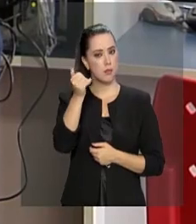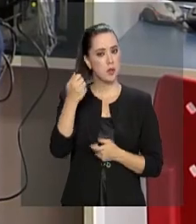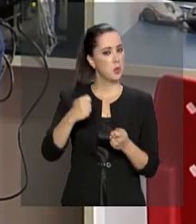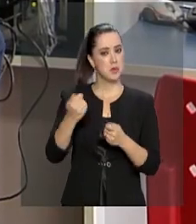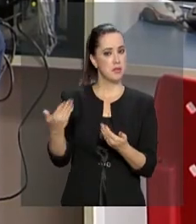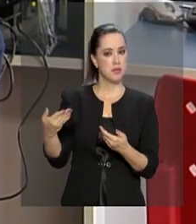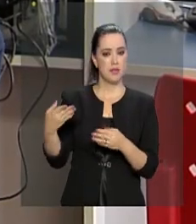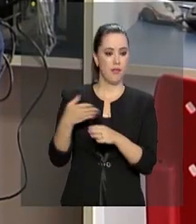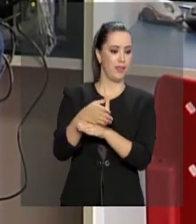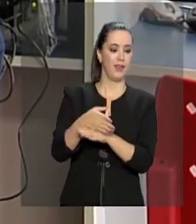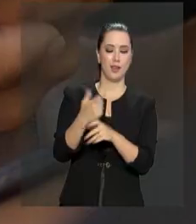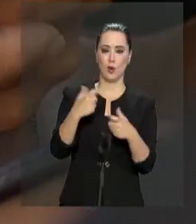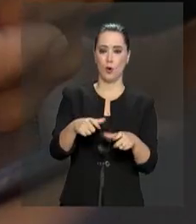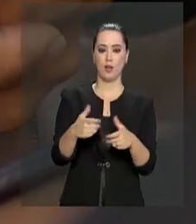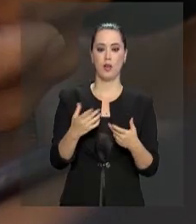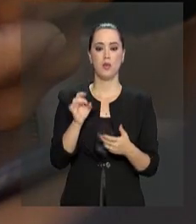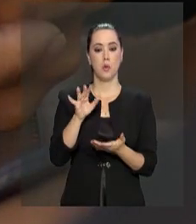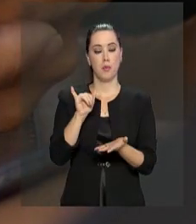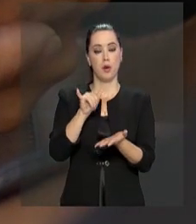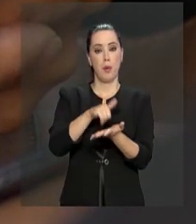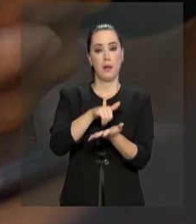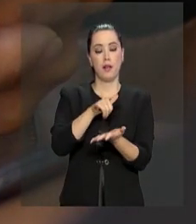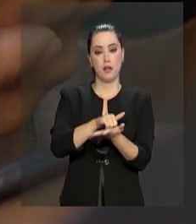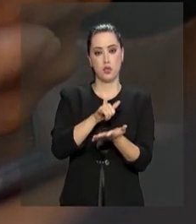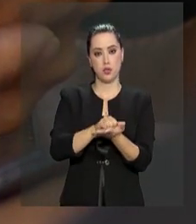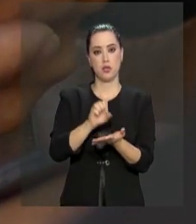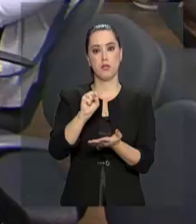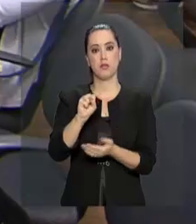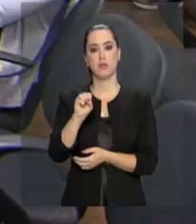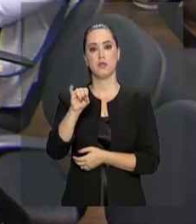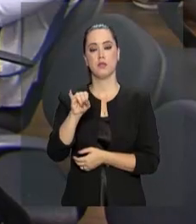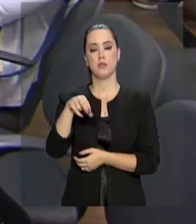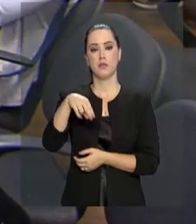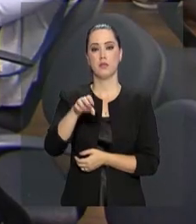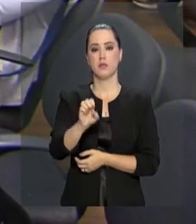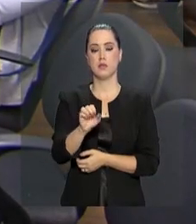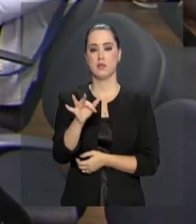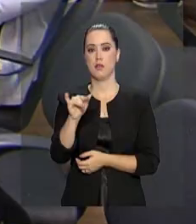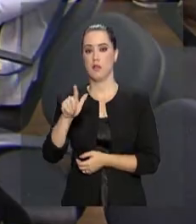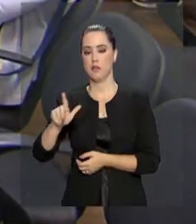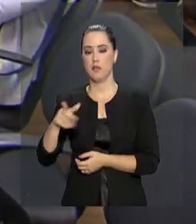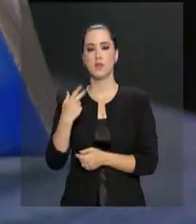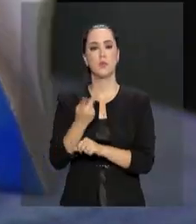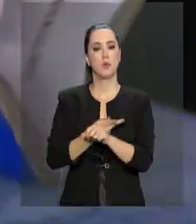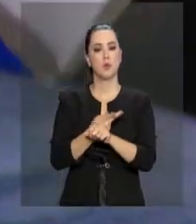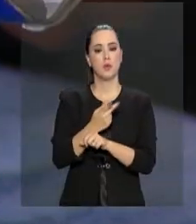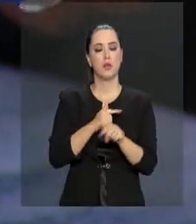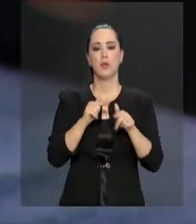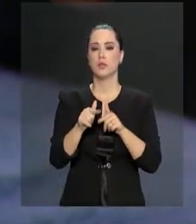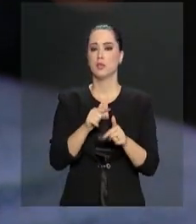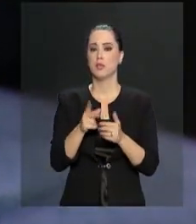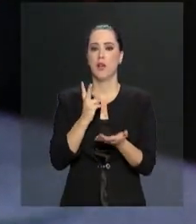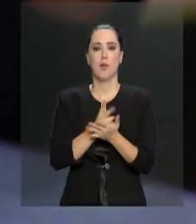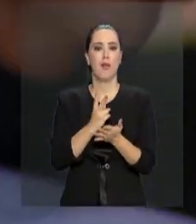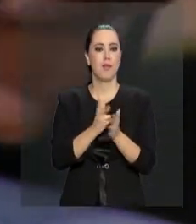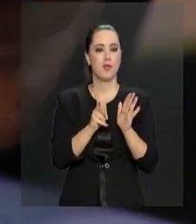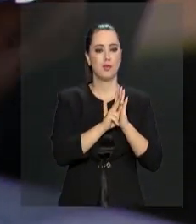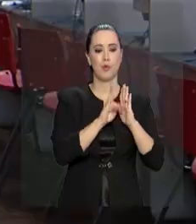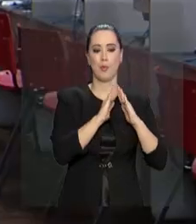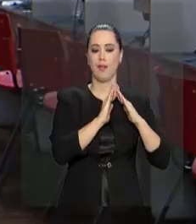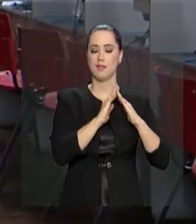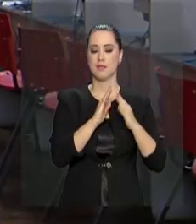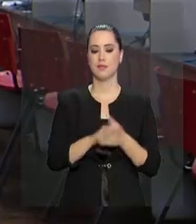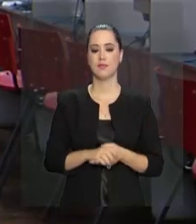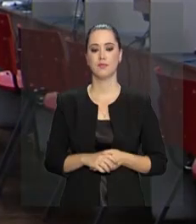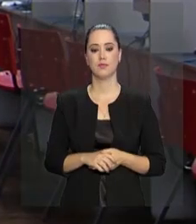não precisava nada disso. Pelo aplicativo Cinefácil, ele poderia procurar um emprego sem sair do conforto de casa.